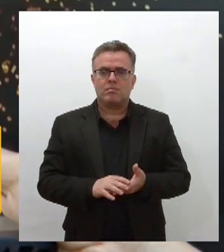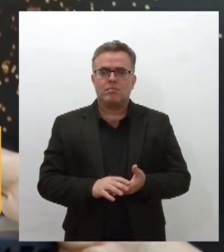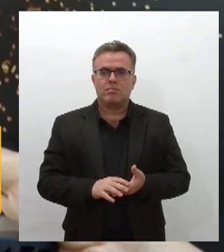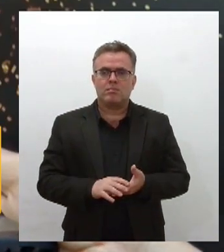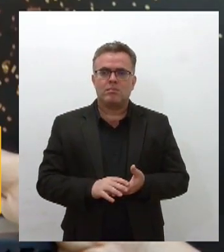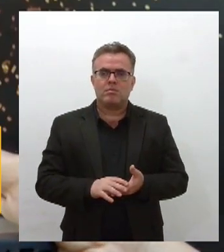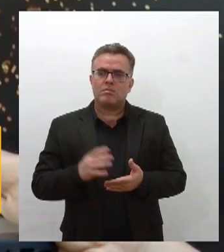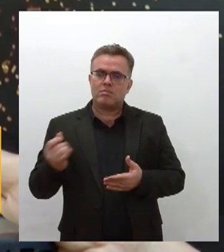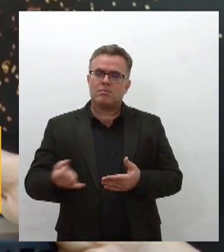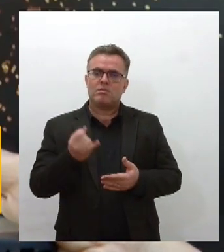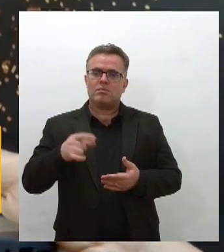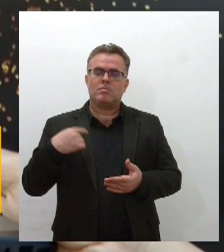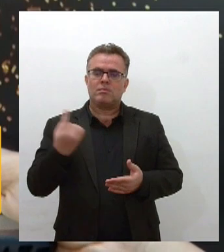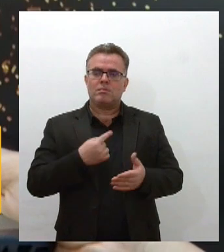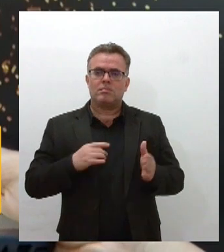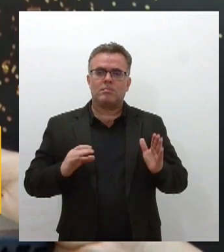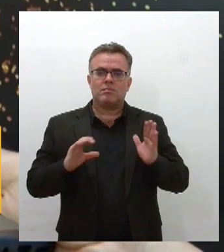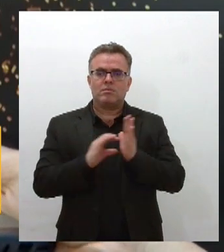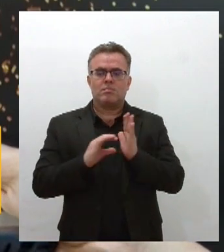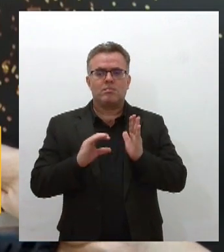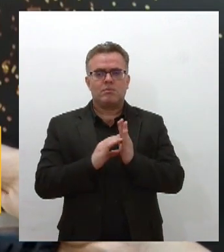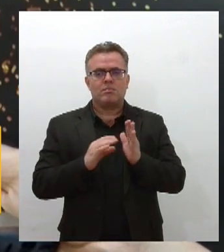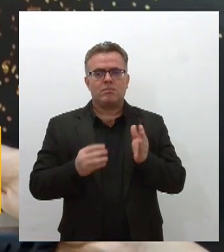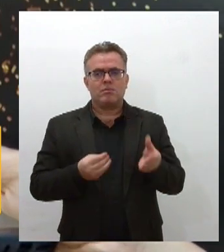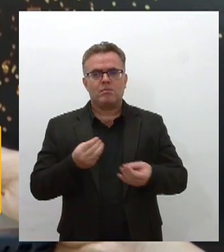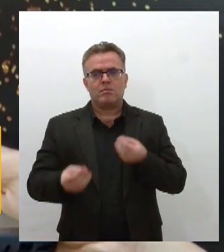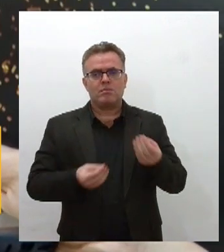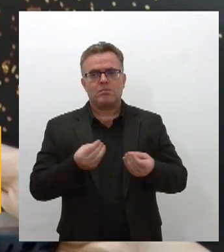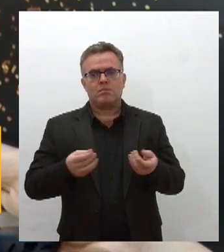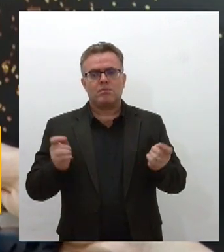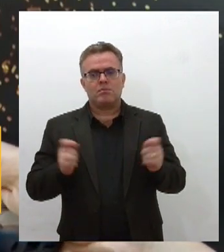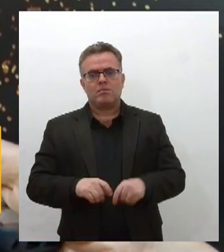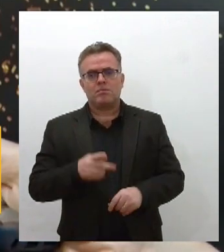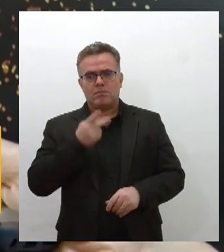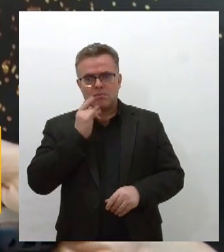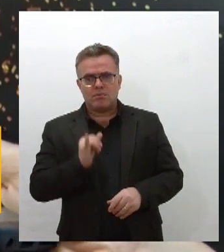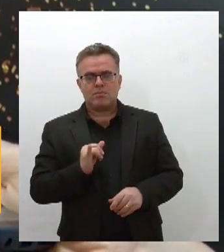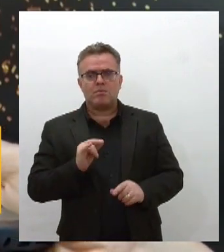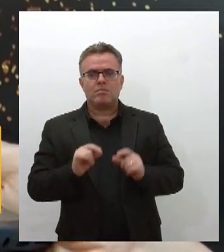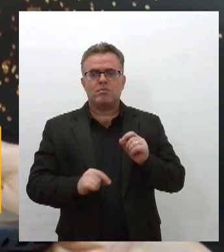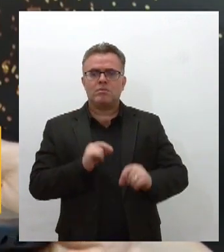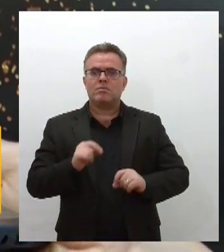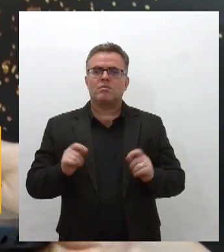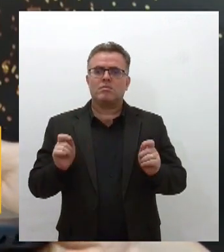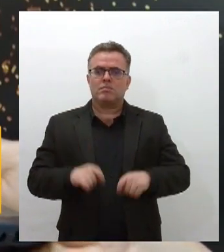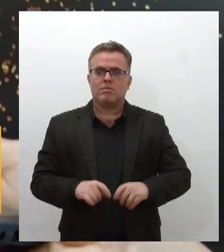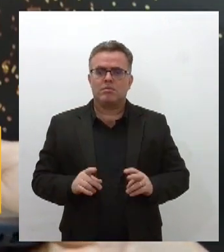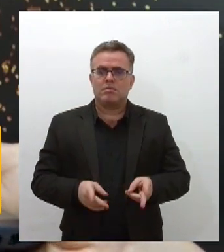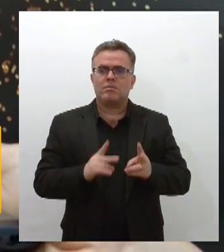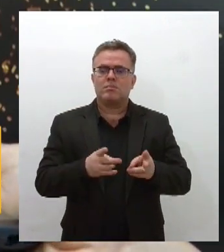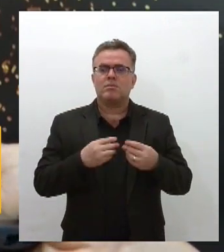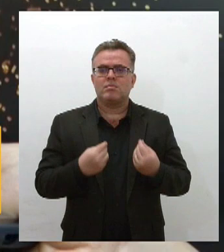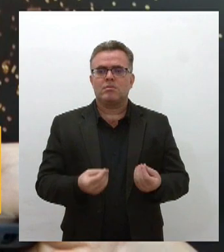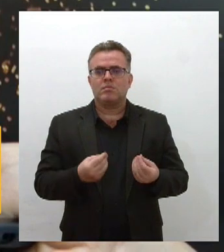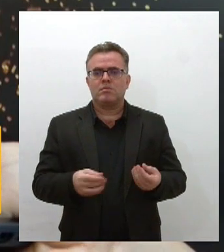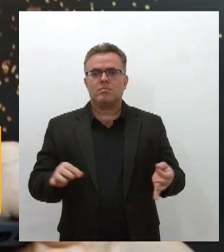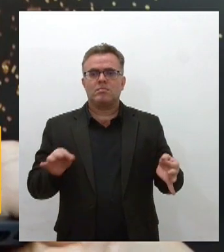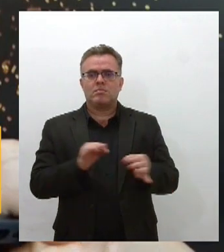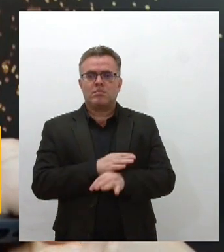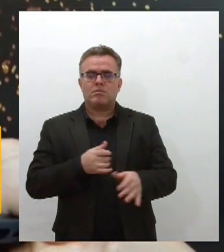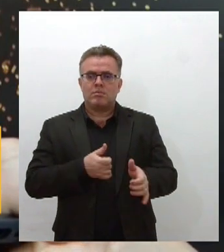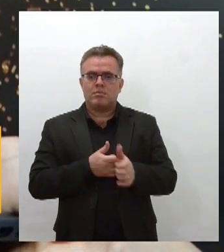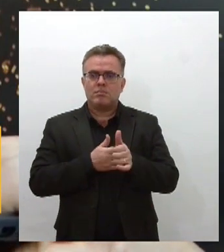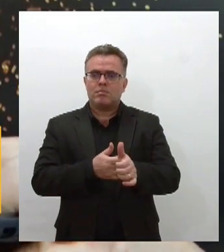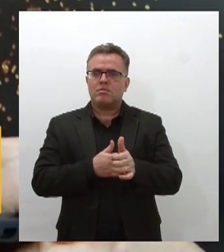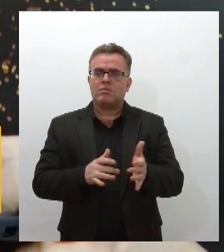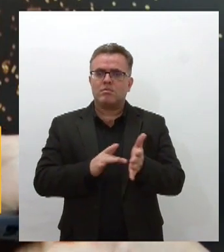comunidade paroquial ele que é esse pai da comunidade o paroco nos inspira e nos ensina a seguir a Jesus Cristo nosso Senhor